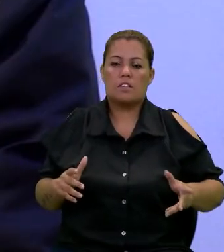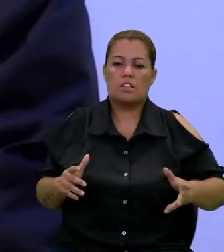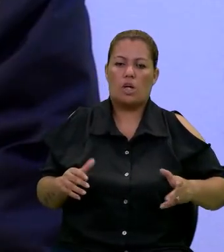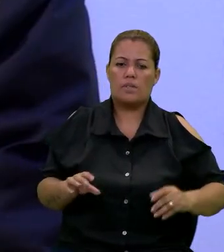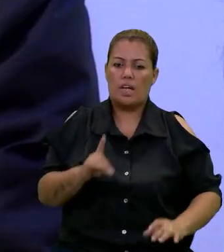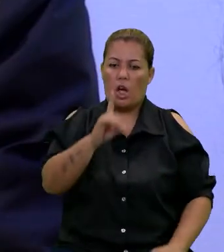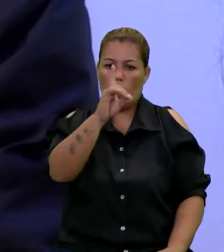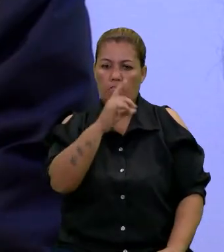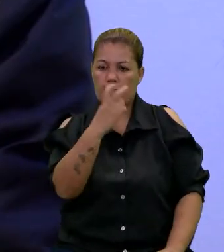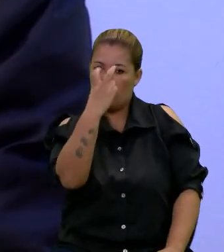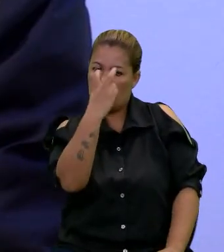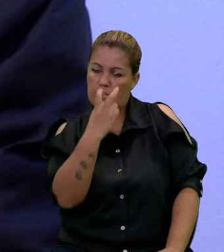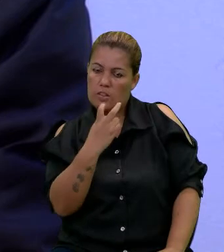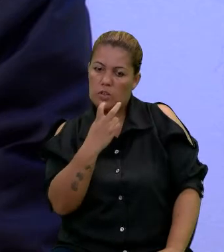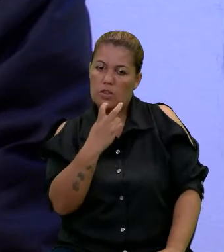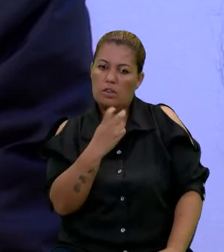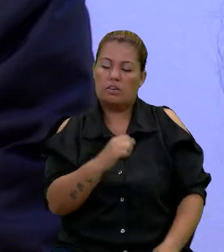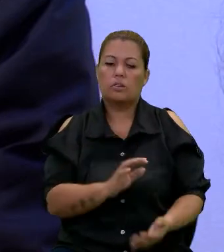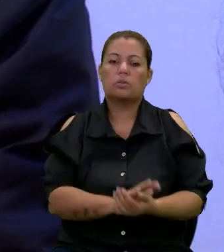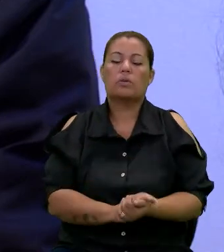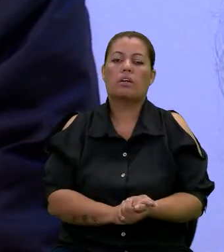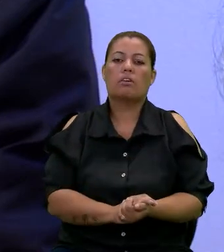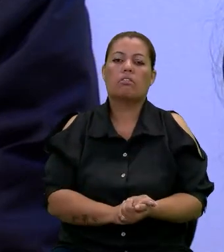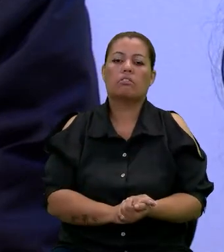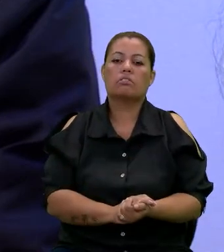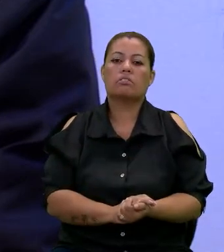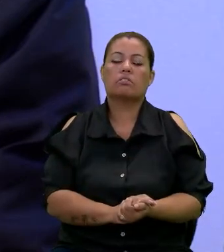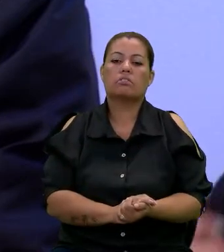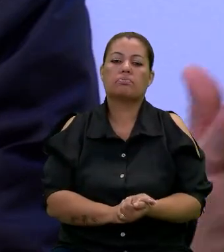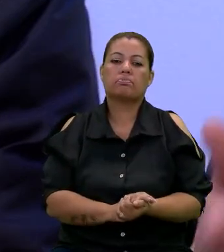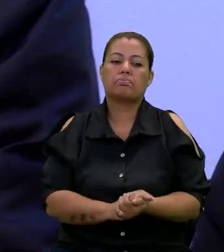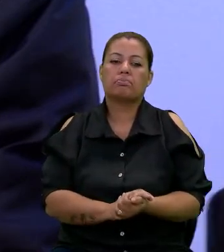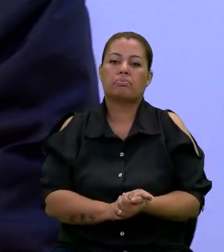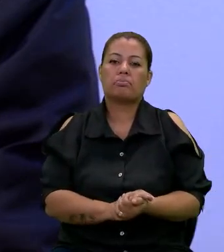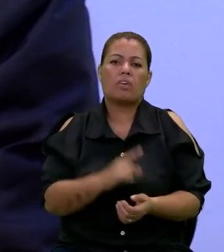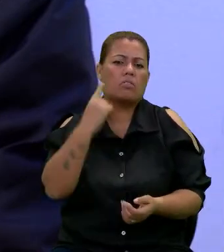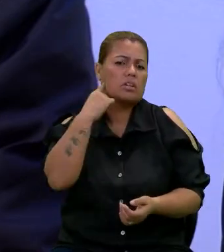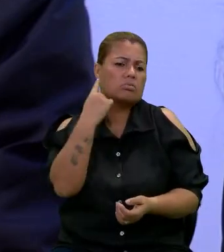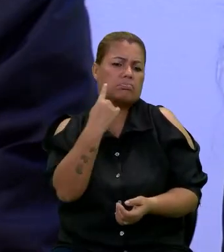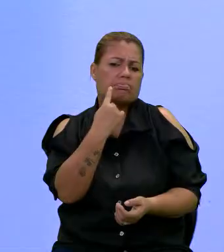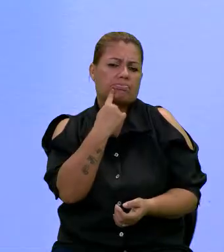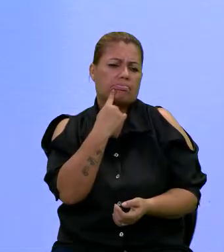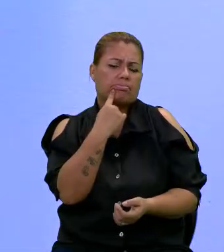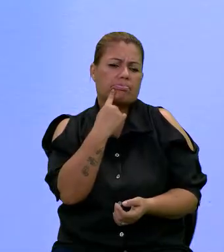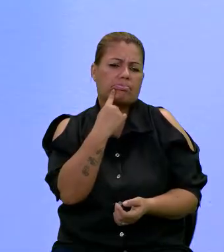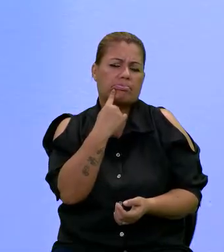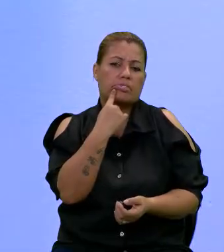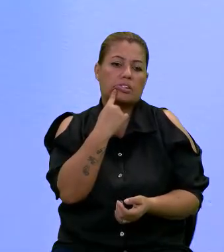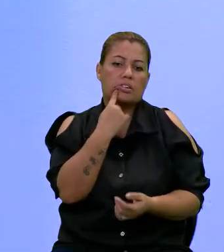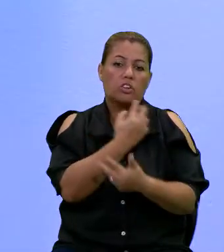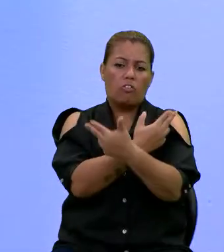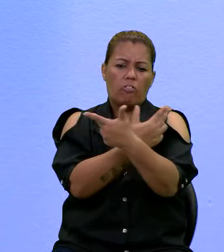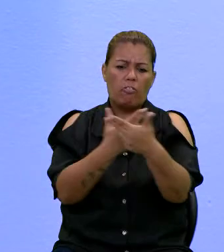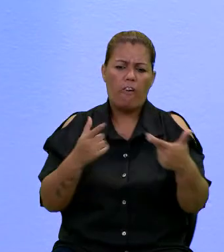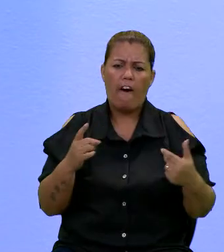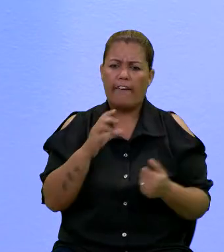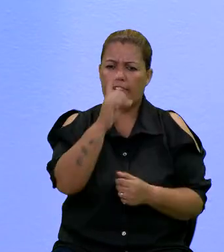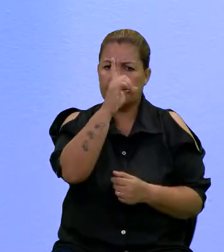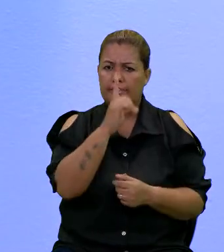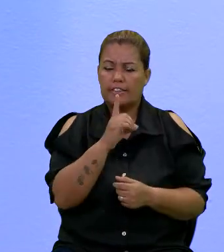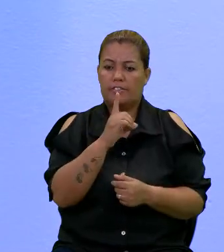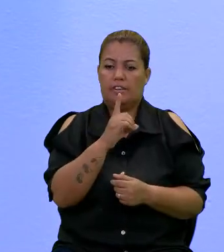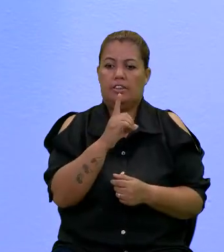deficientes visuais, deficientes auditivos, múltiplas deficiências,